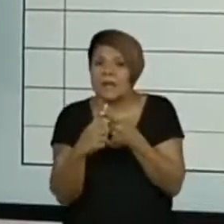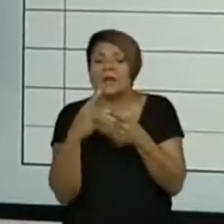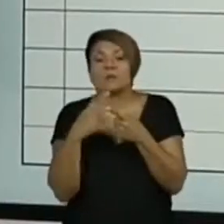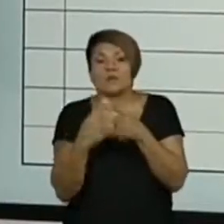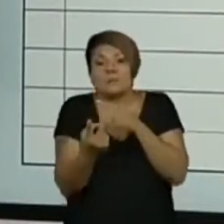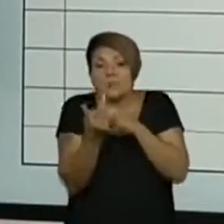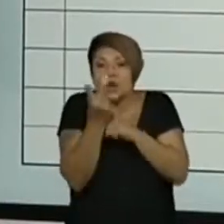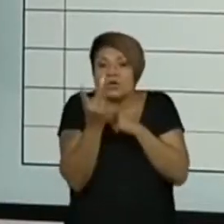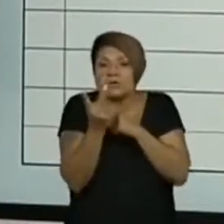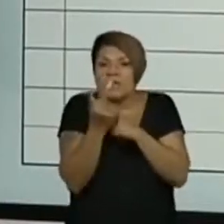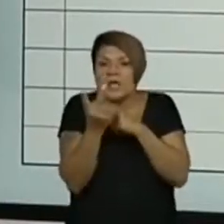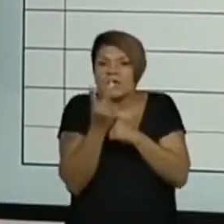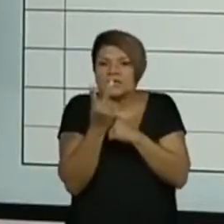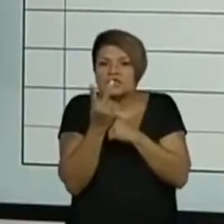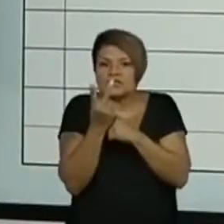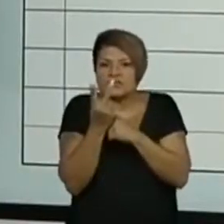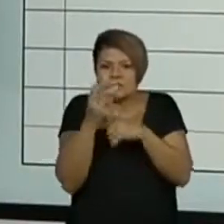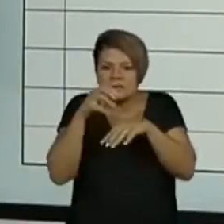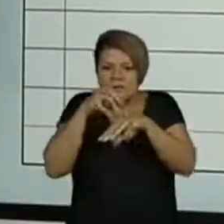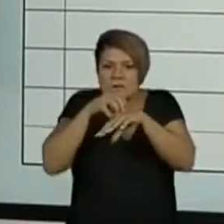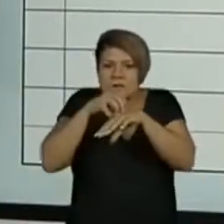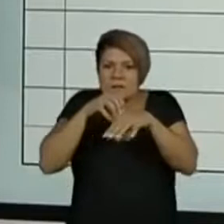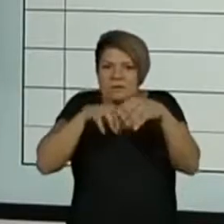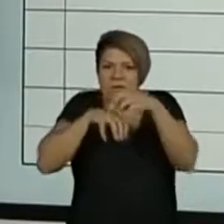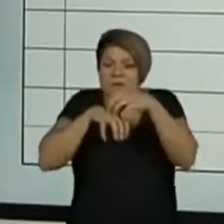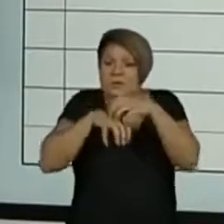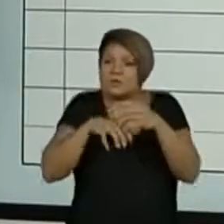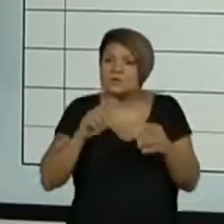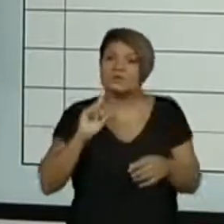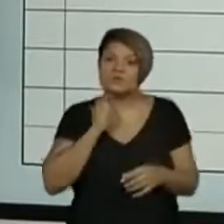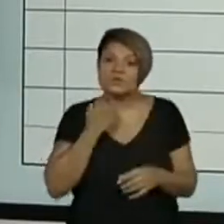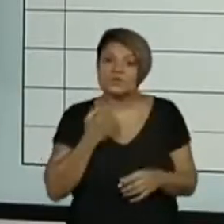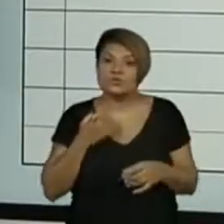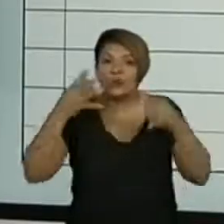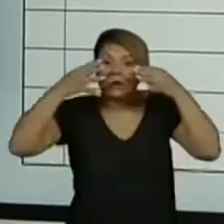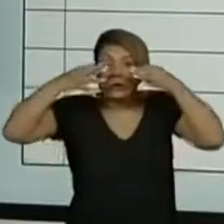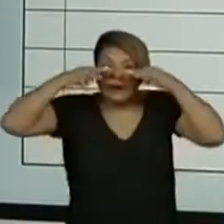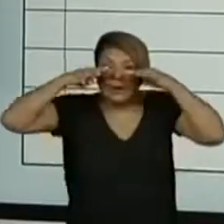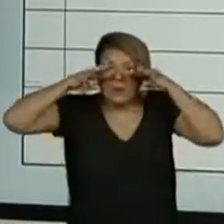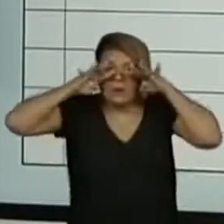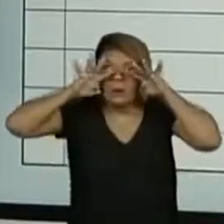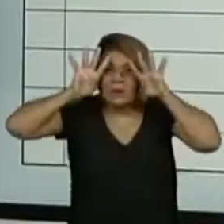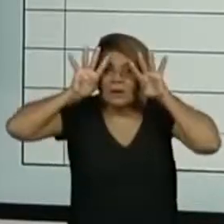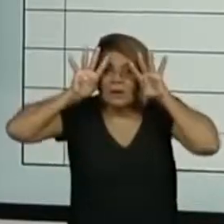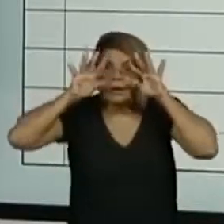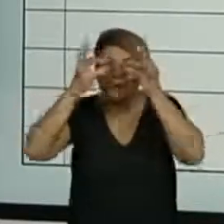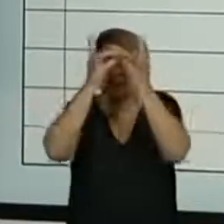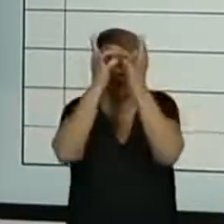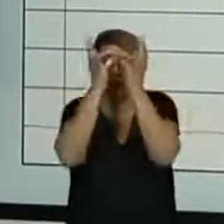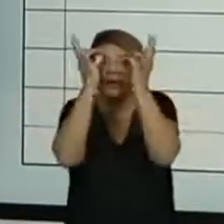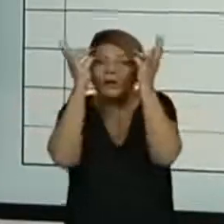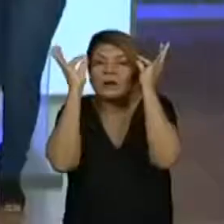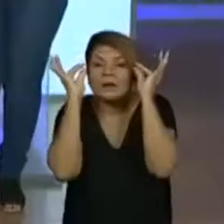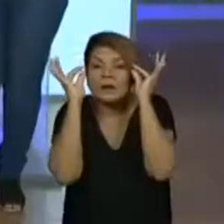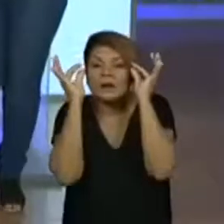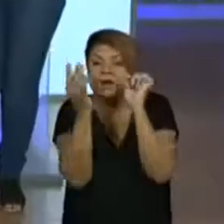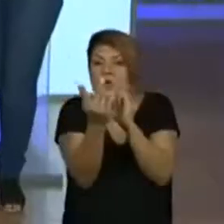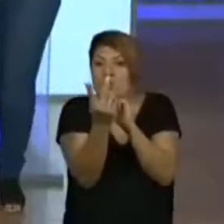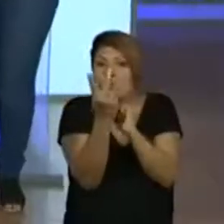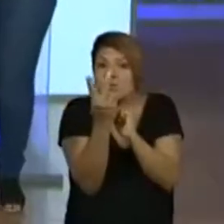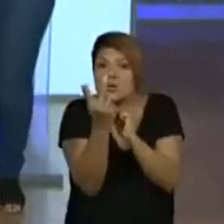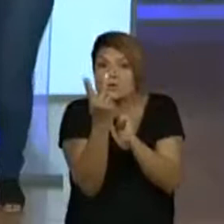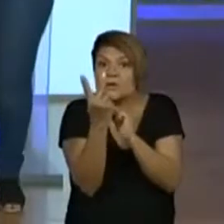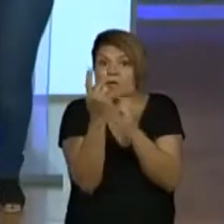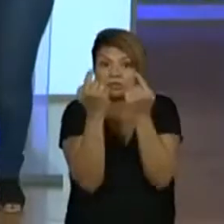cílios também ajudam ali a proteger o olho, os olhos. A sombrancelha, né? Exatamente. Para proteger os olhos,